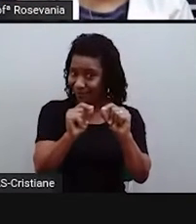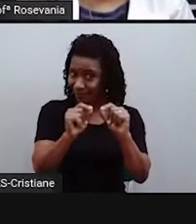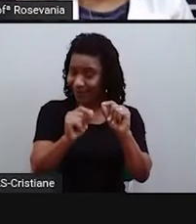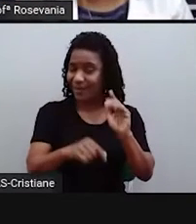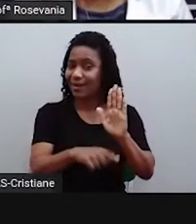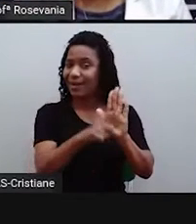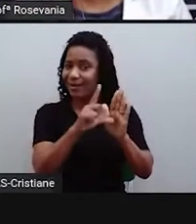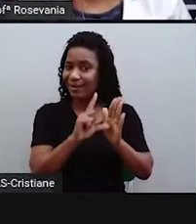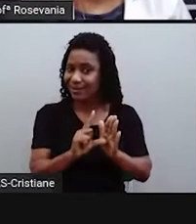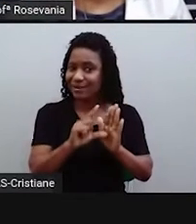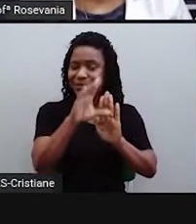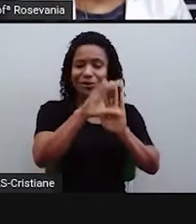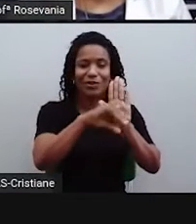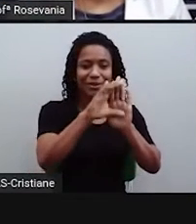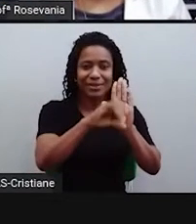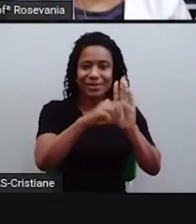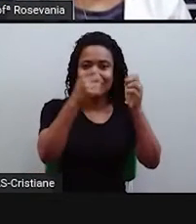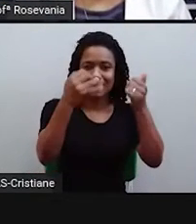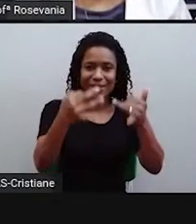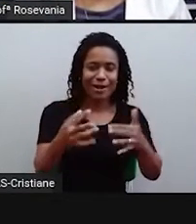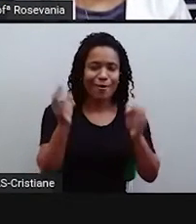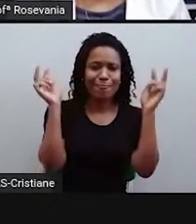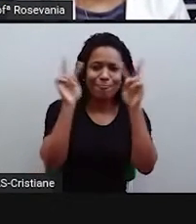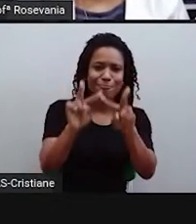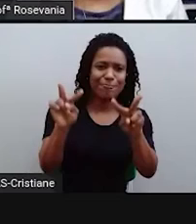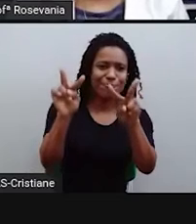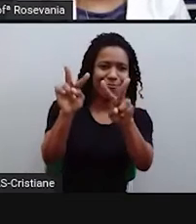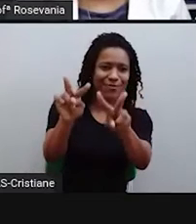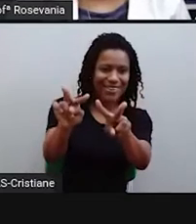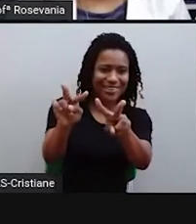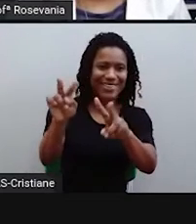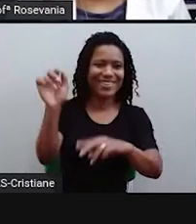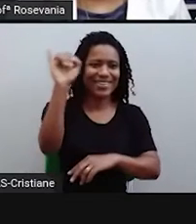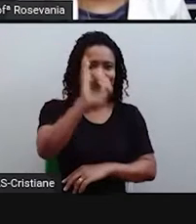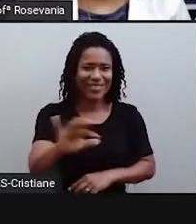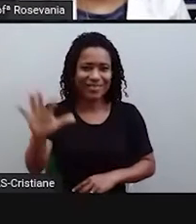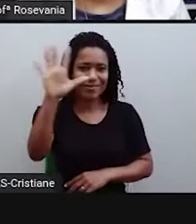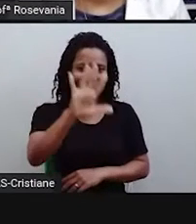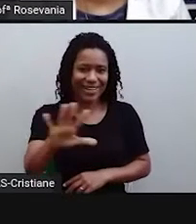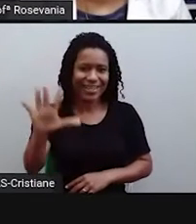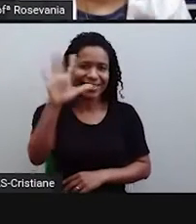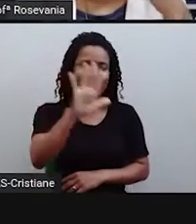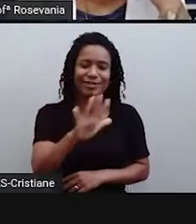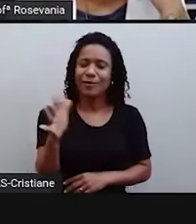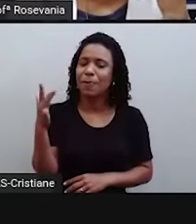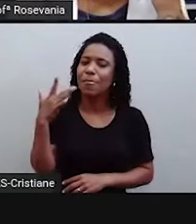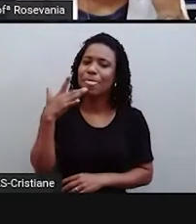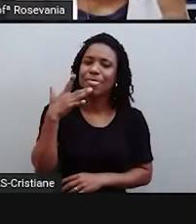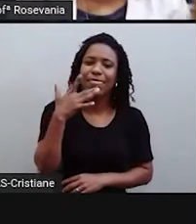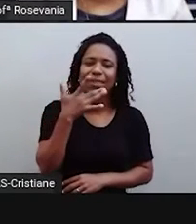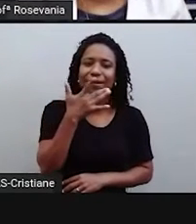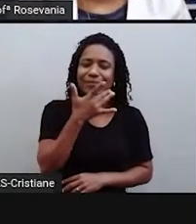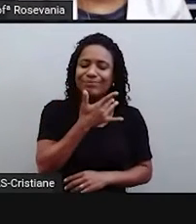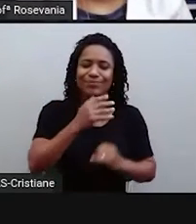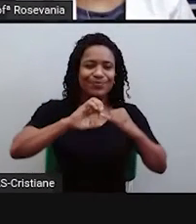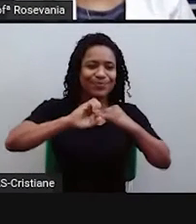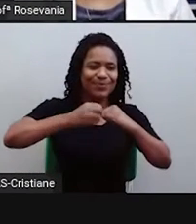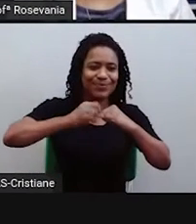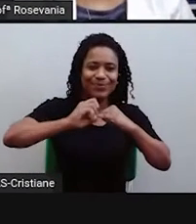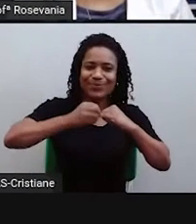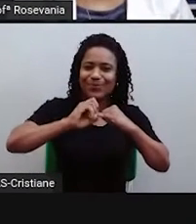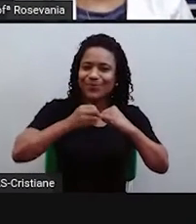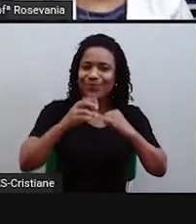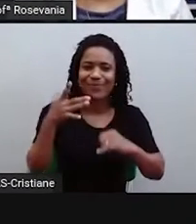observando aí algumas imagens, né, eu botei a nossa boa e velha feijoada, ai meu Deus, que delícia,